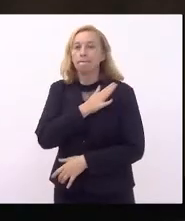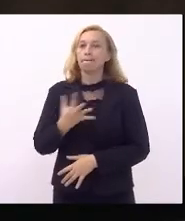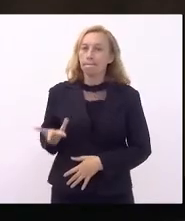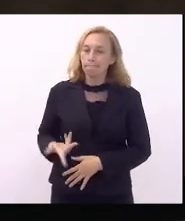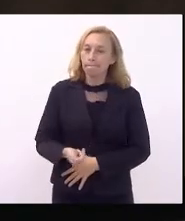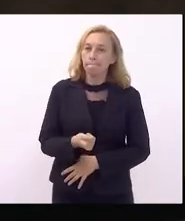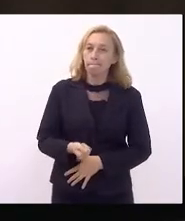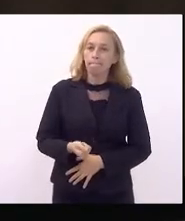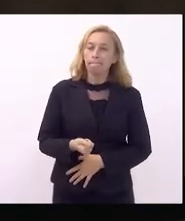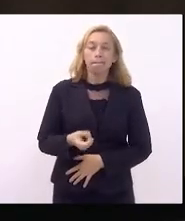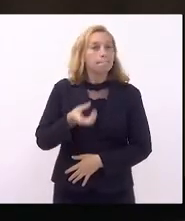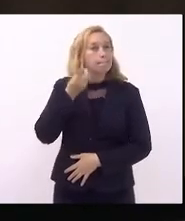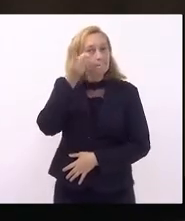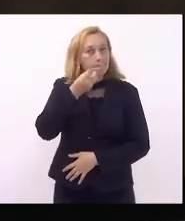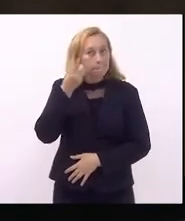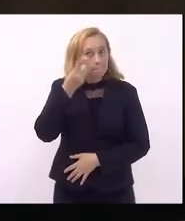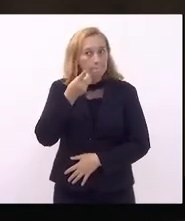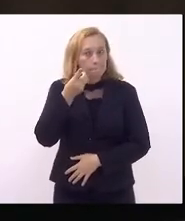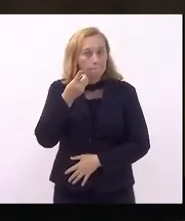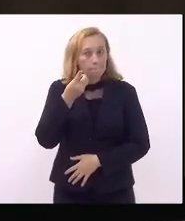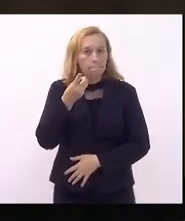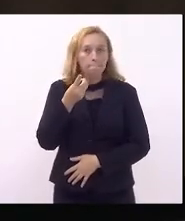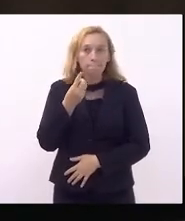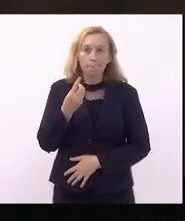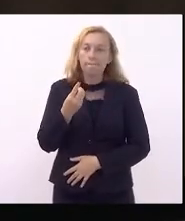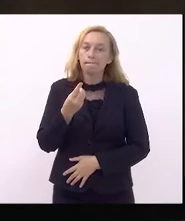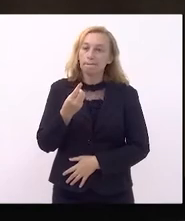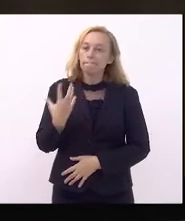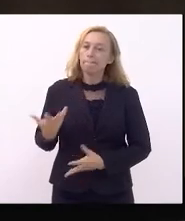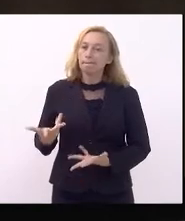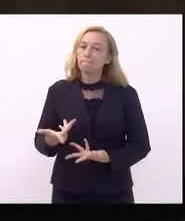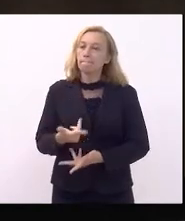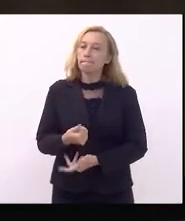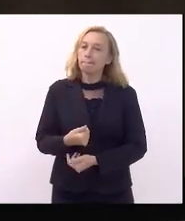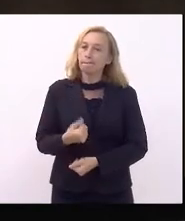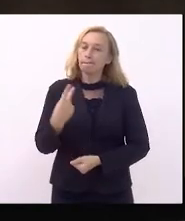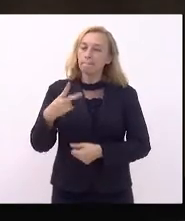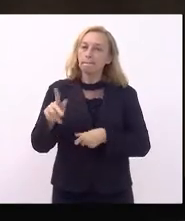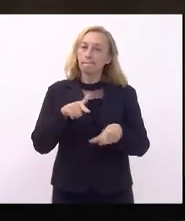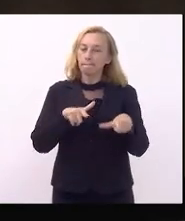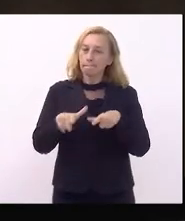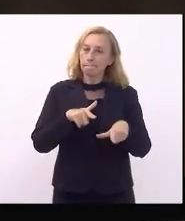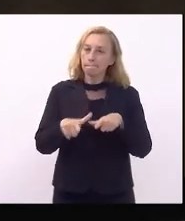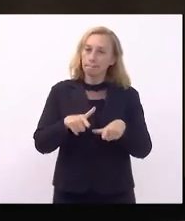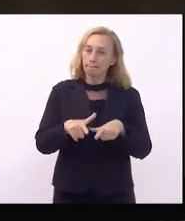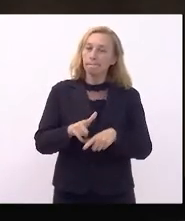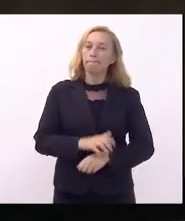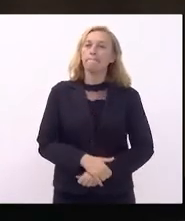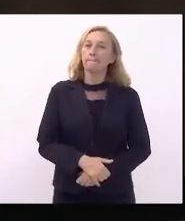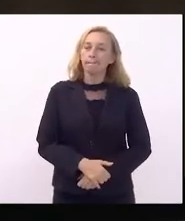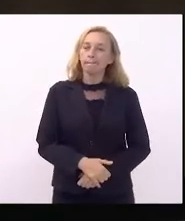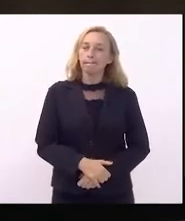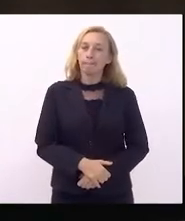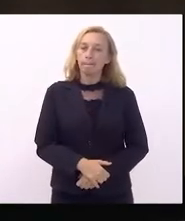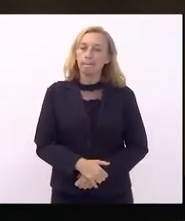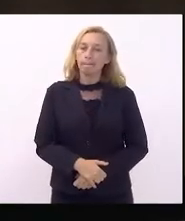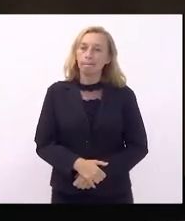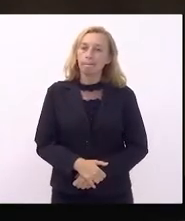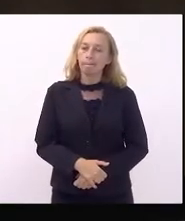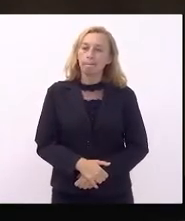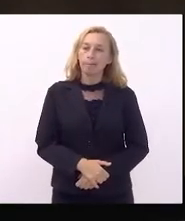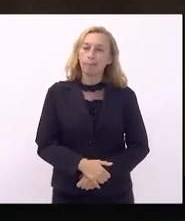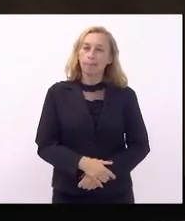sobretudo, um parlamentar que se notabilizou por sua atuação, por sua honradez e pela sua